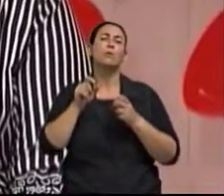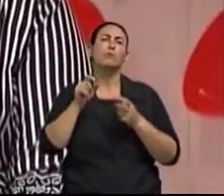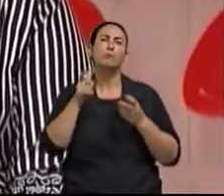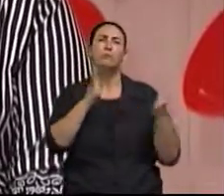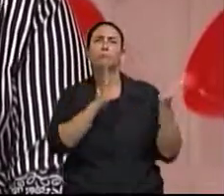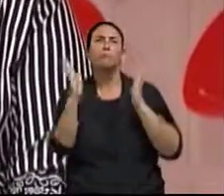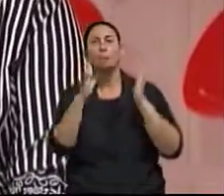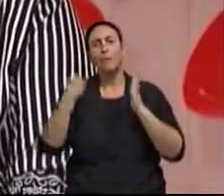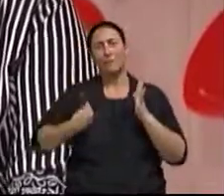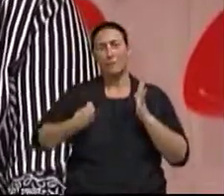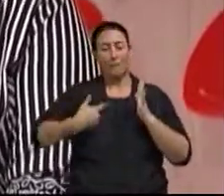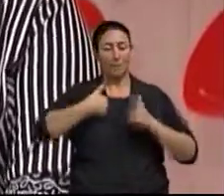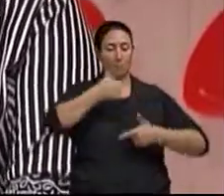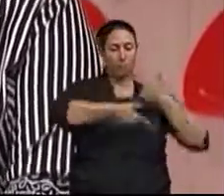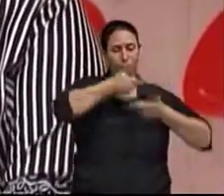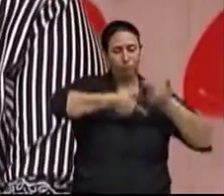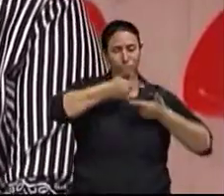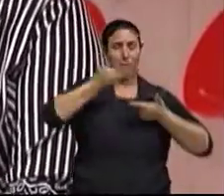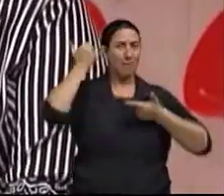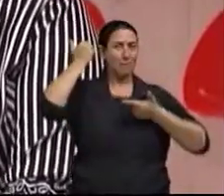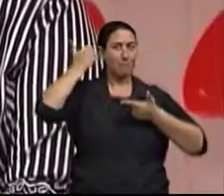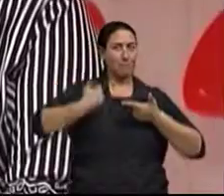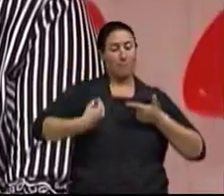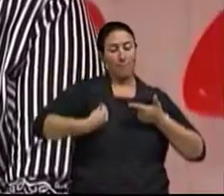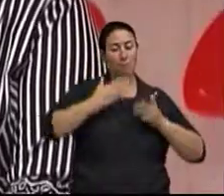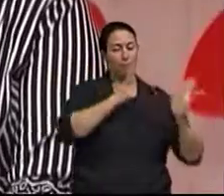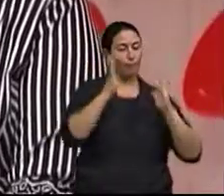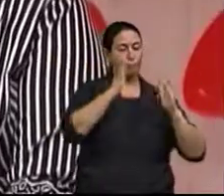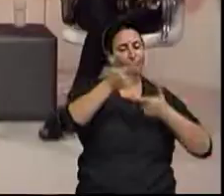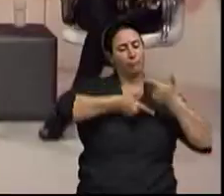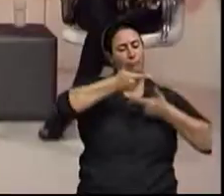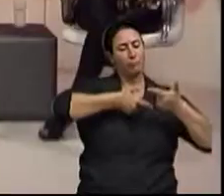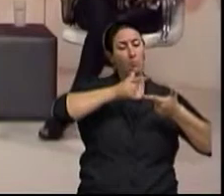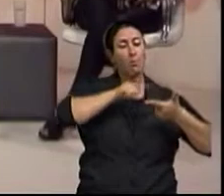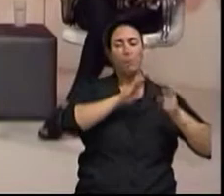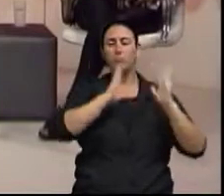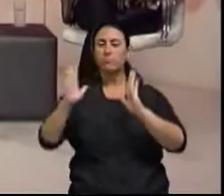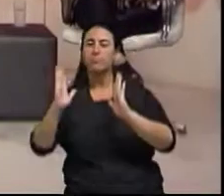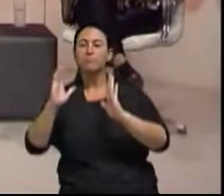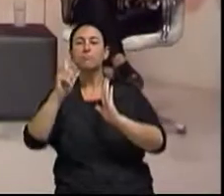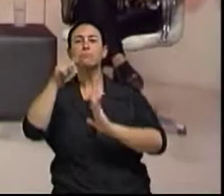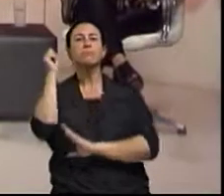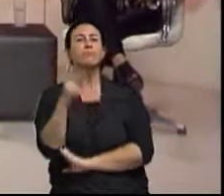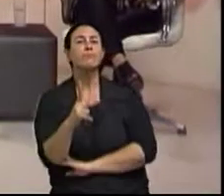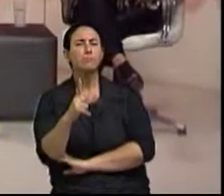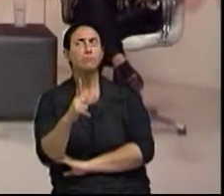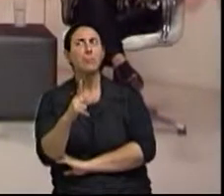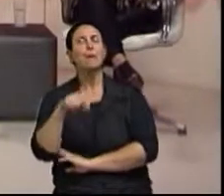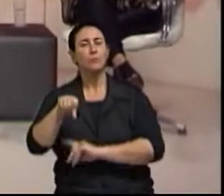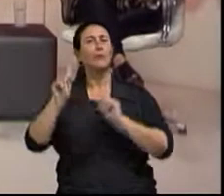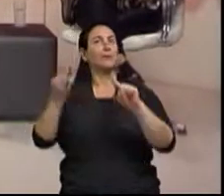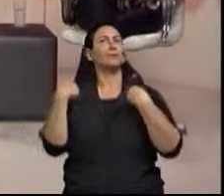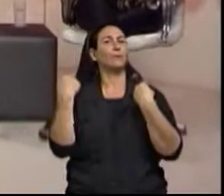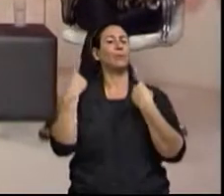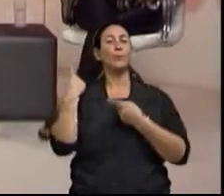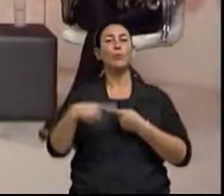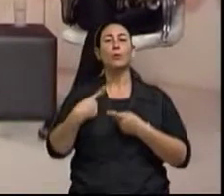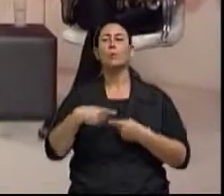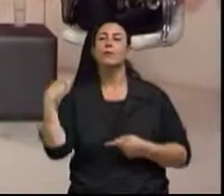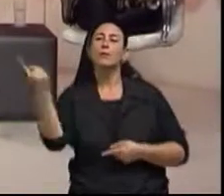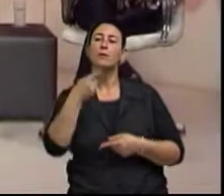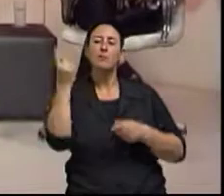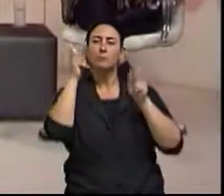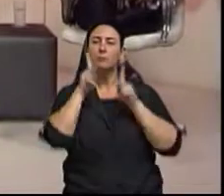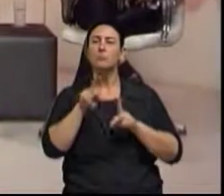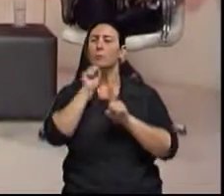período da vida produtiva, com certeza isso exige uma organização, é um desafio não só para a pessoa, para a sociedade,